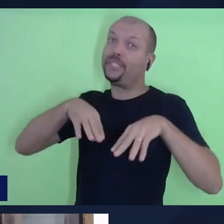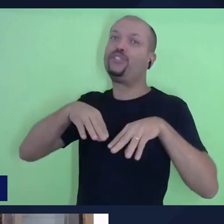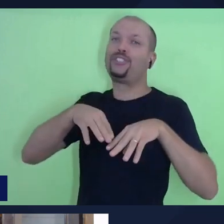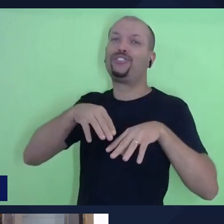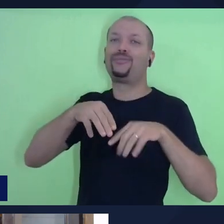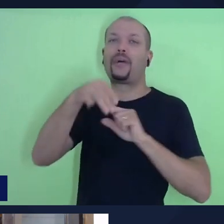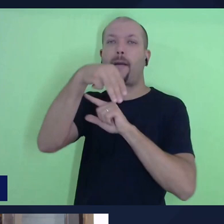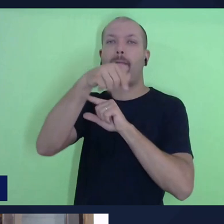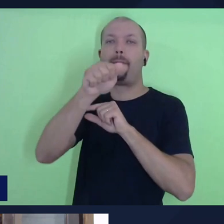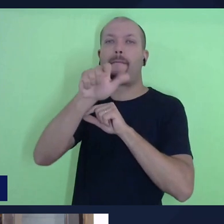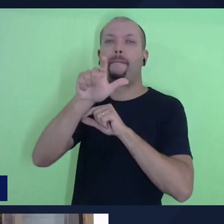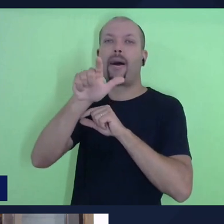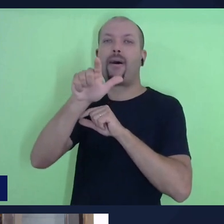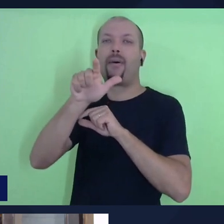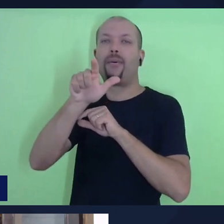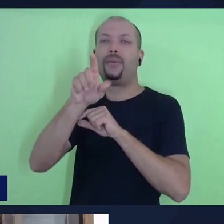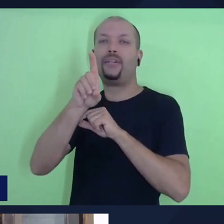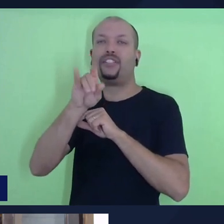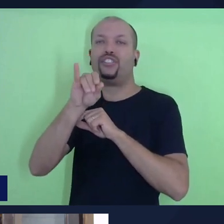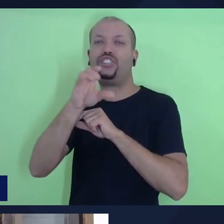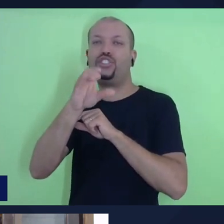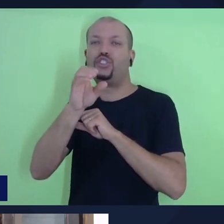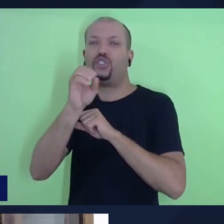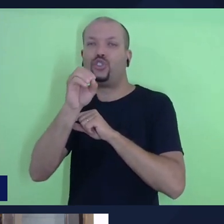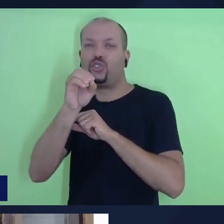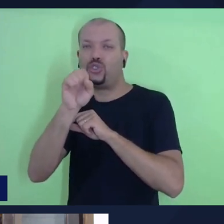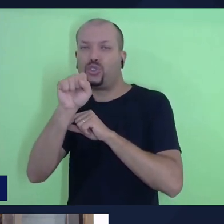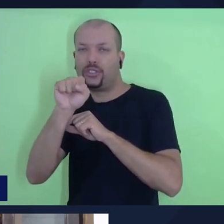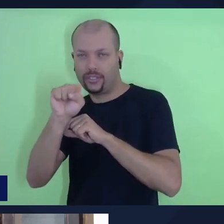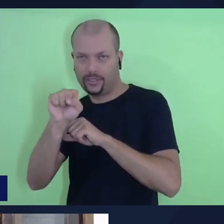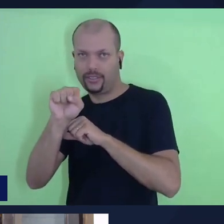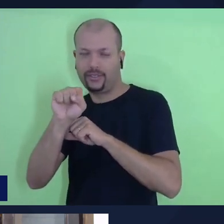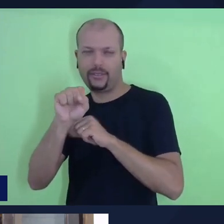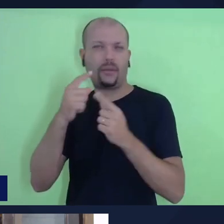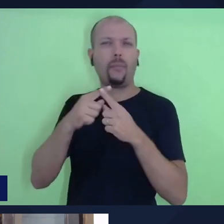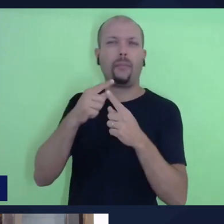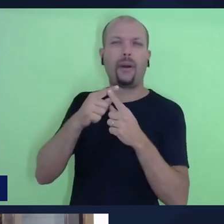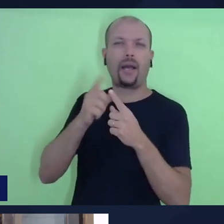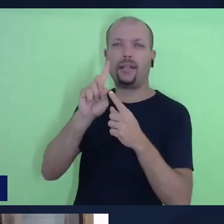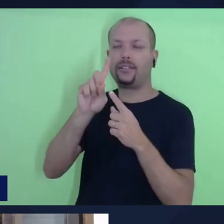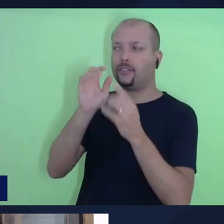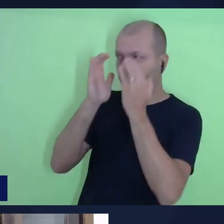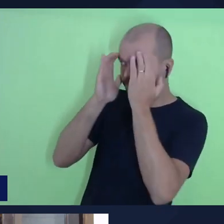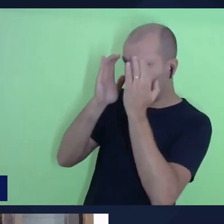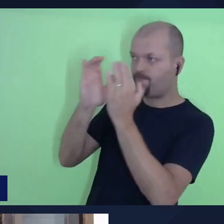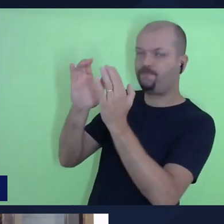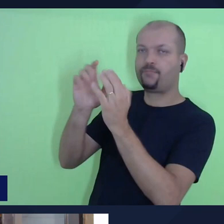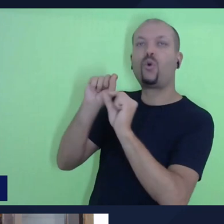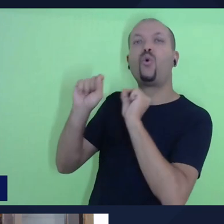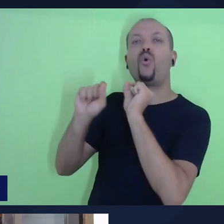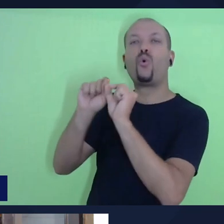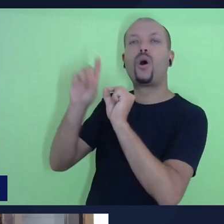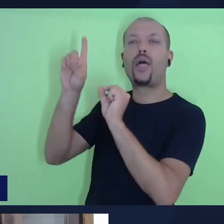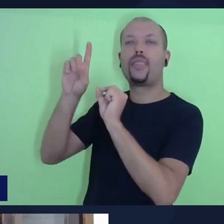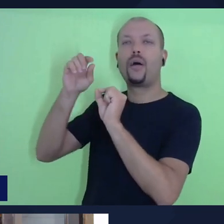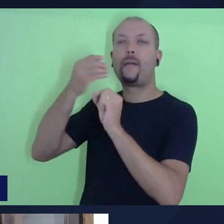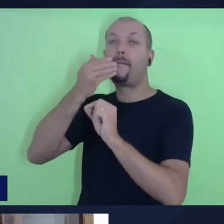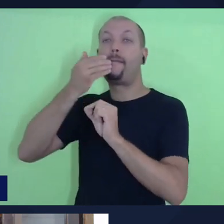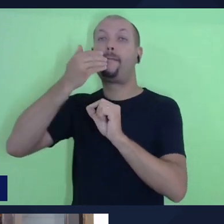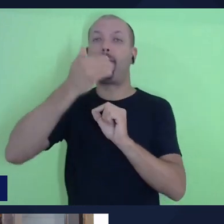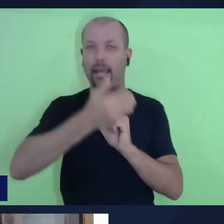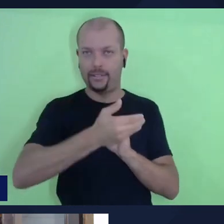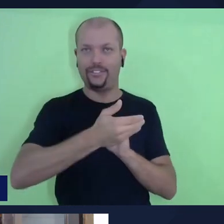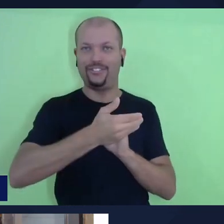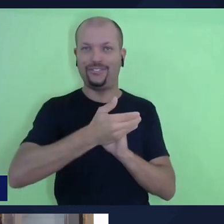consequências de não se seguir, né, os reclamos, a governança de